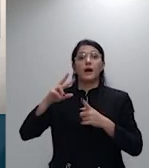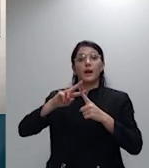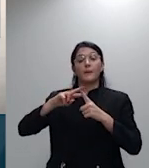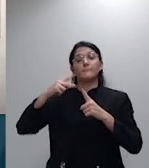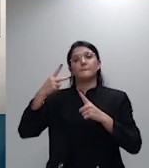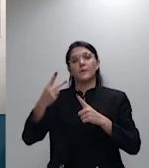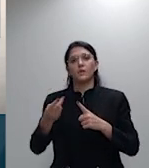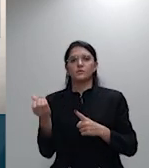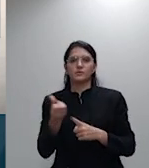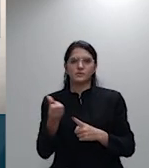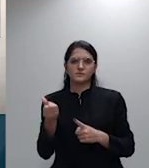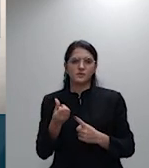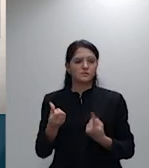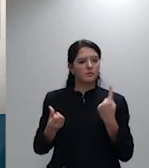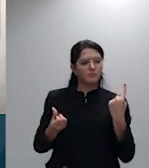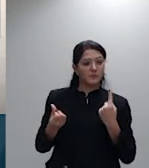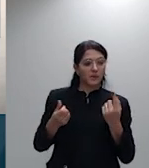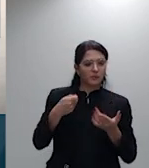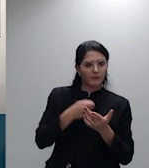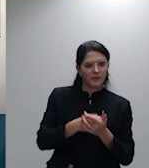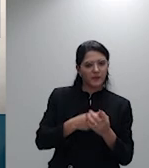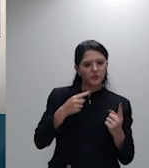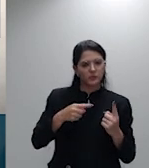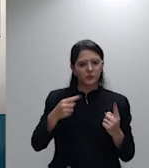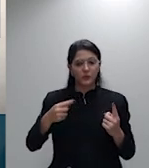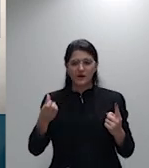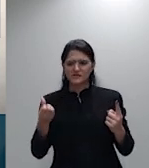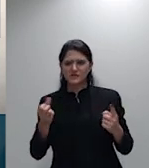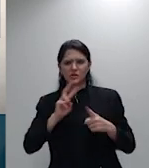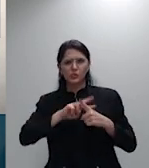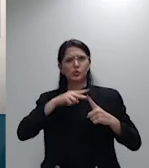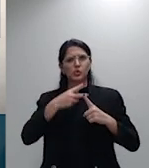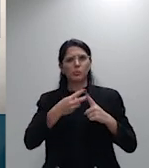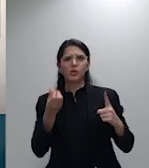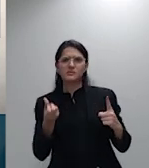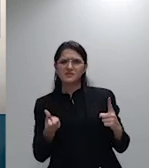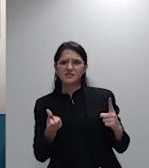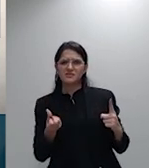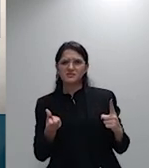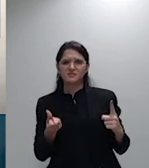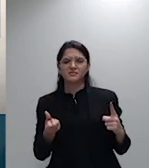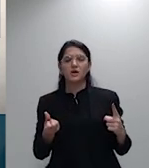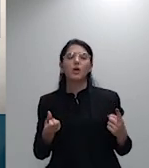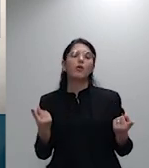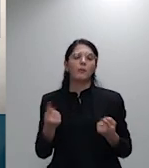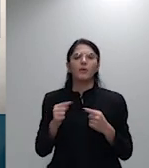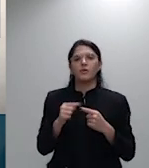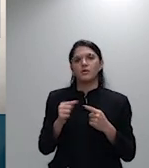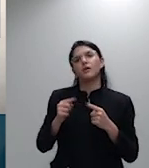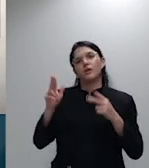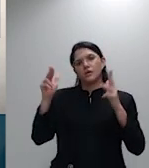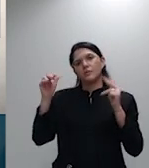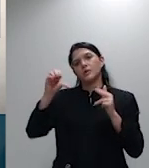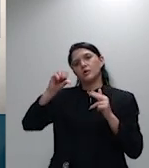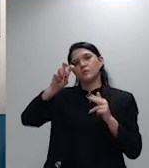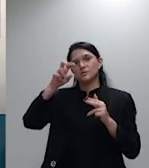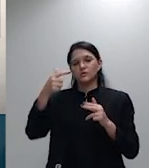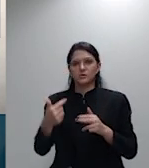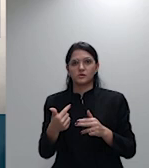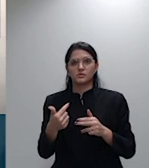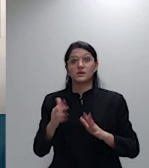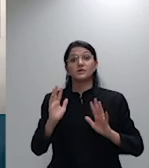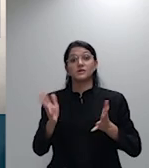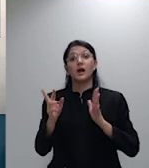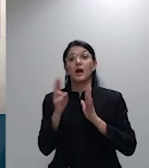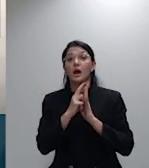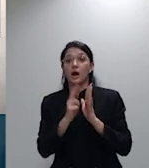bem apontado no paradigma do tema 952 já a regra pertinente a variação acumulada dos